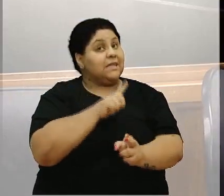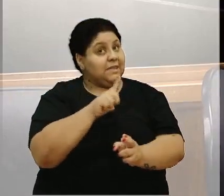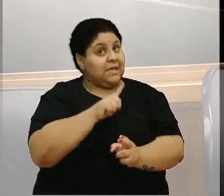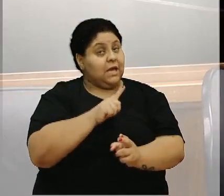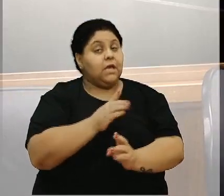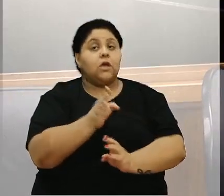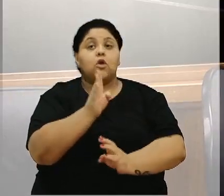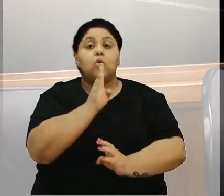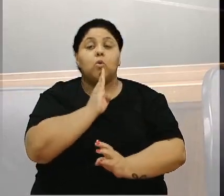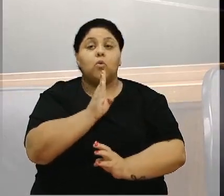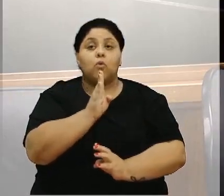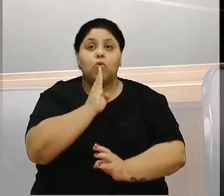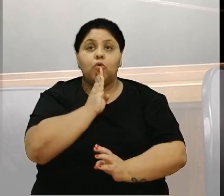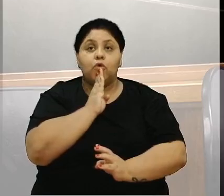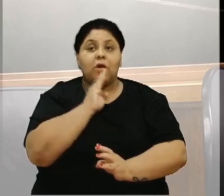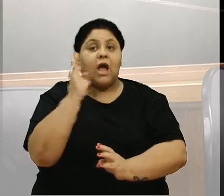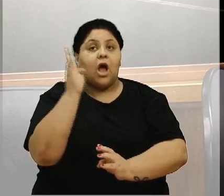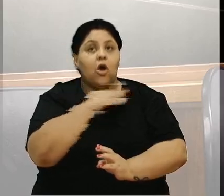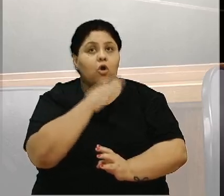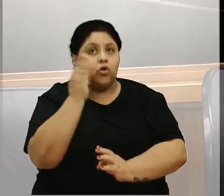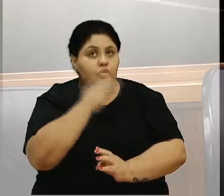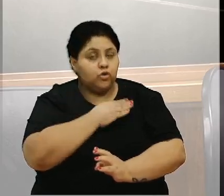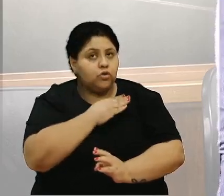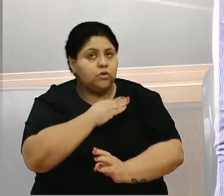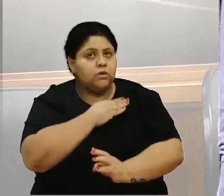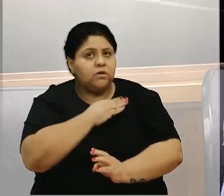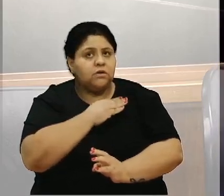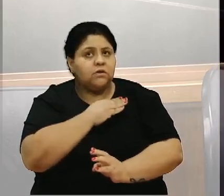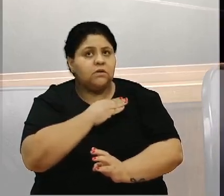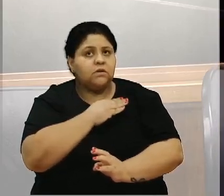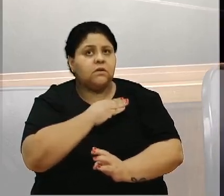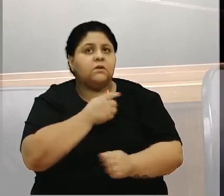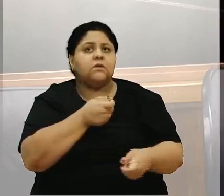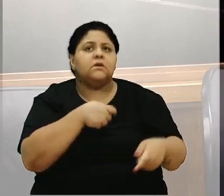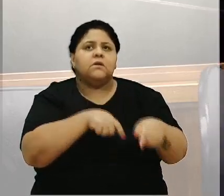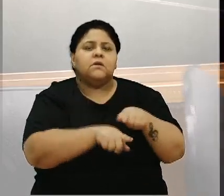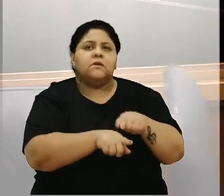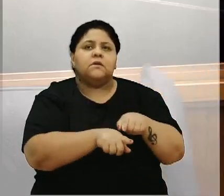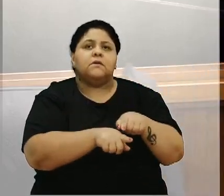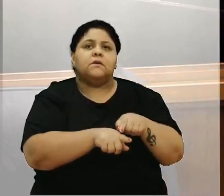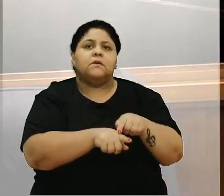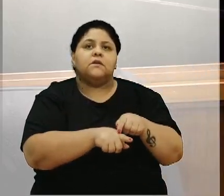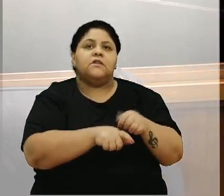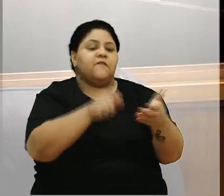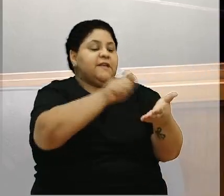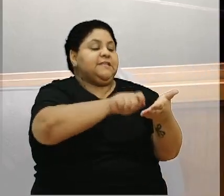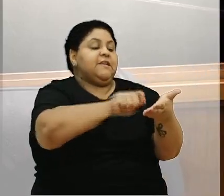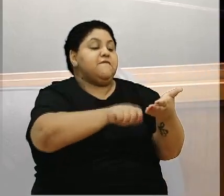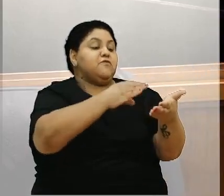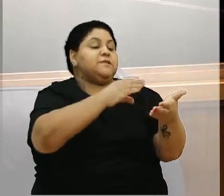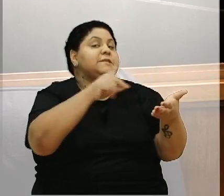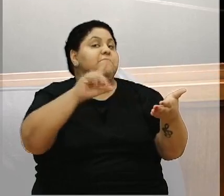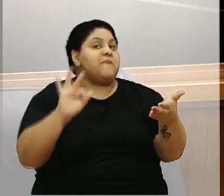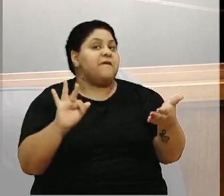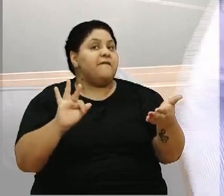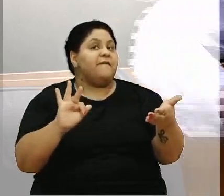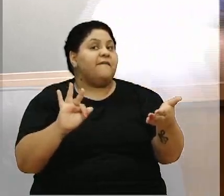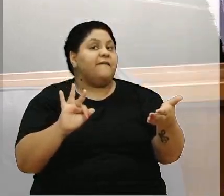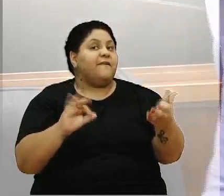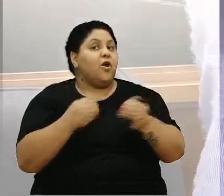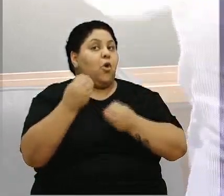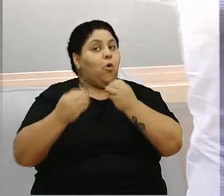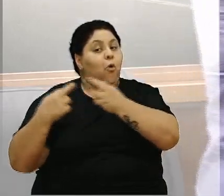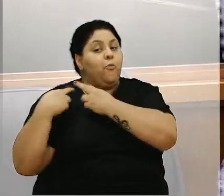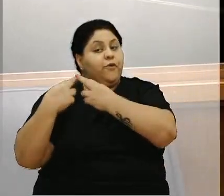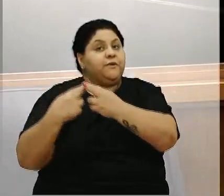conhecendo a urgência, a premência, se ele vai botar o CPF dele à frente da responsabilidade